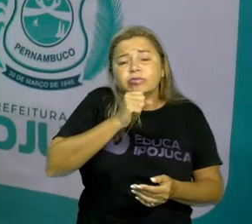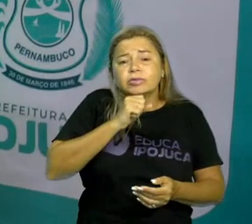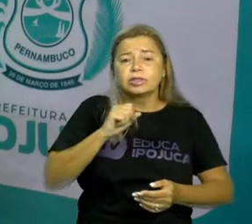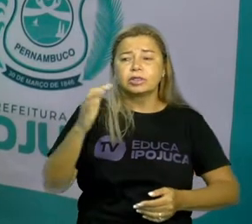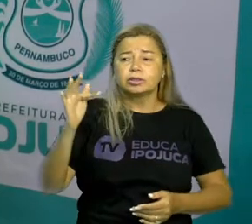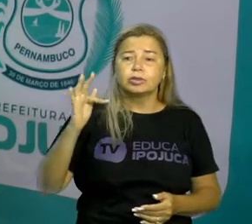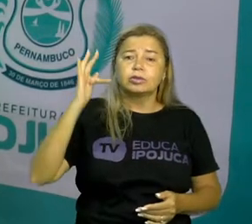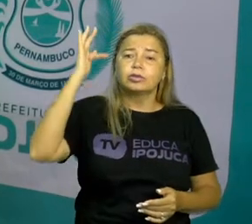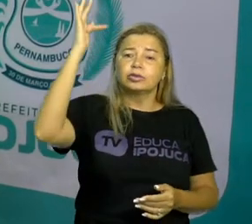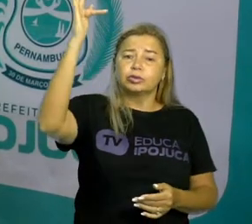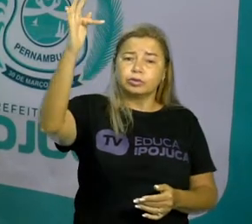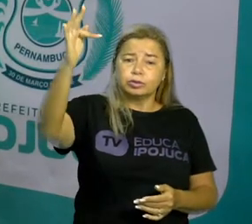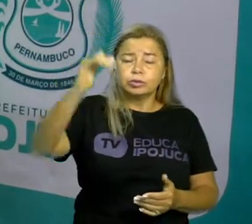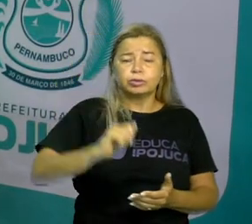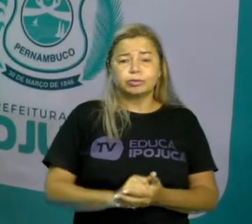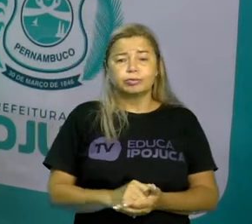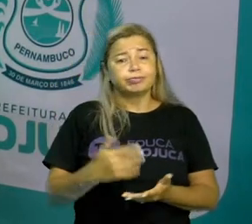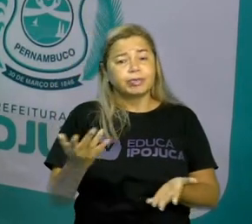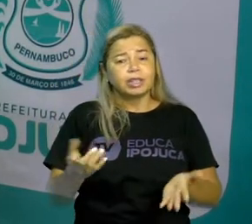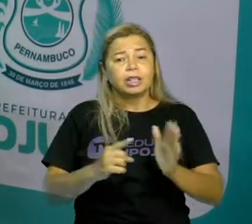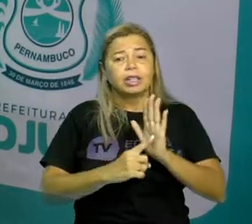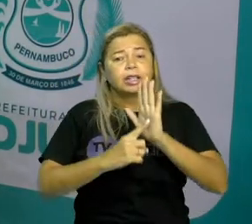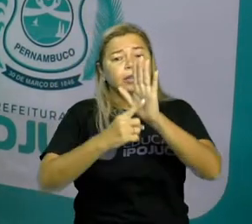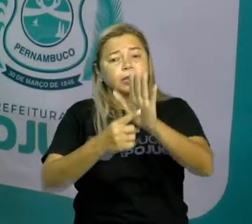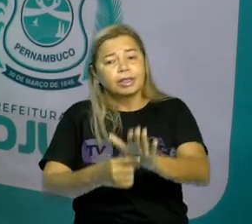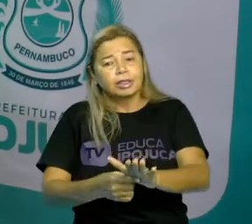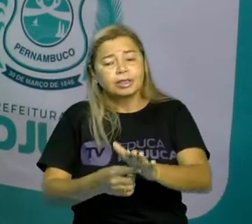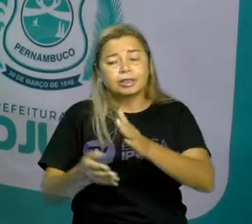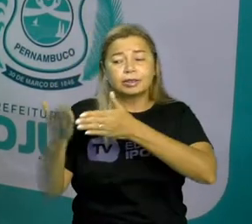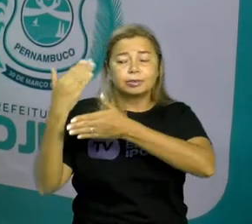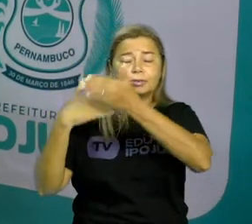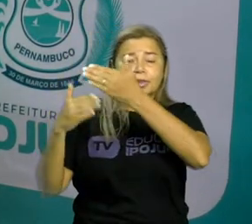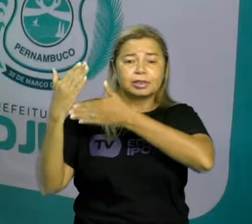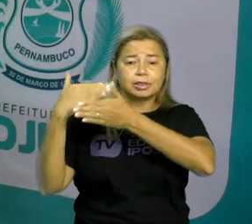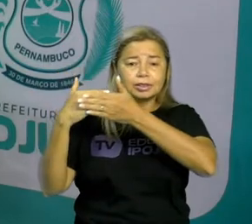representação do passado Presente e do futuro